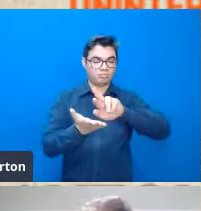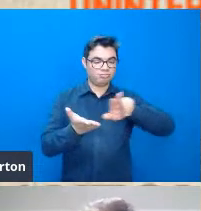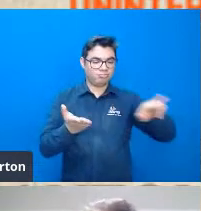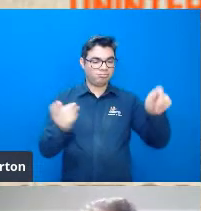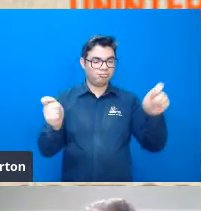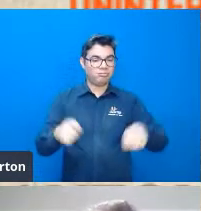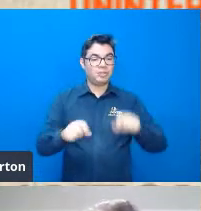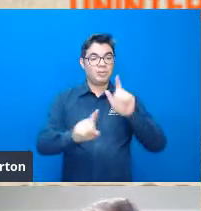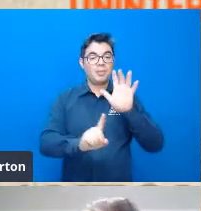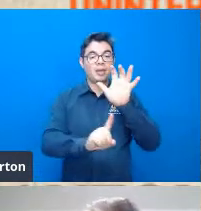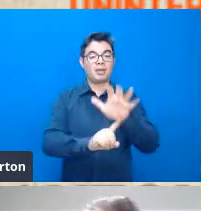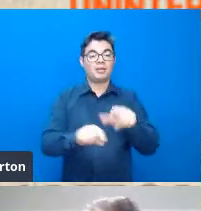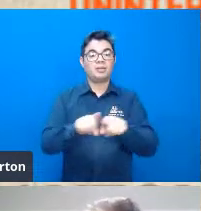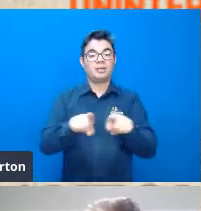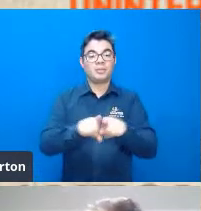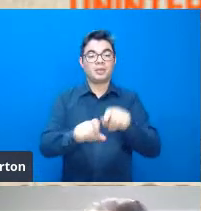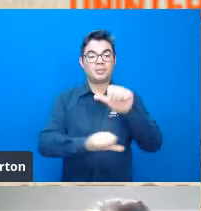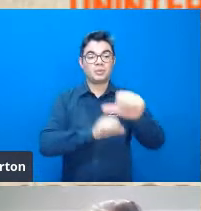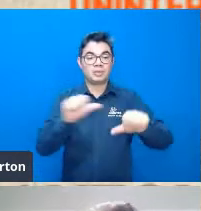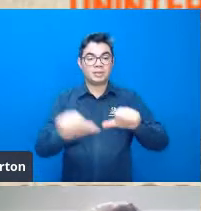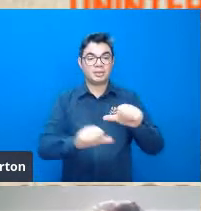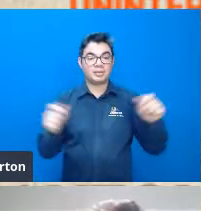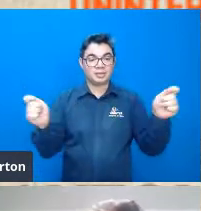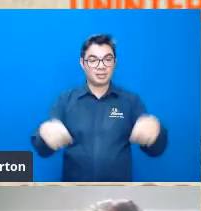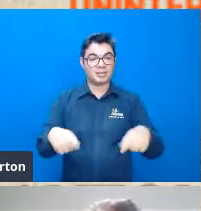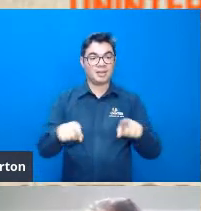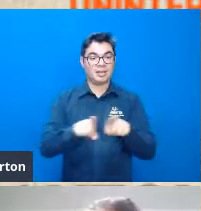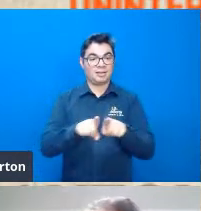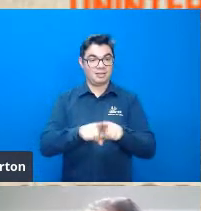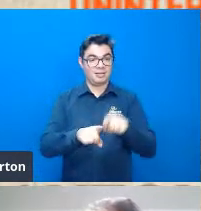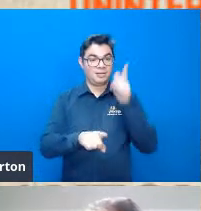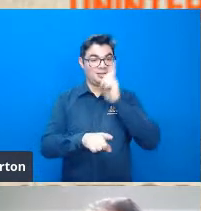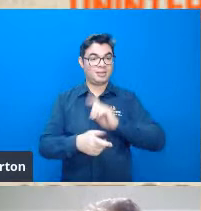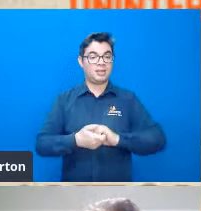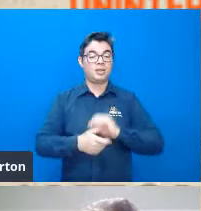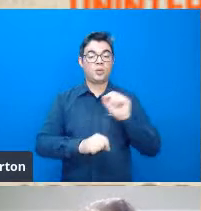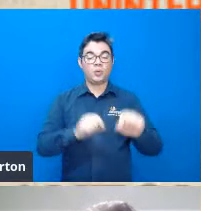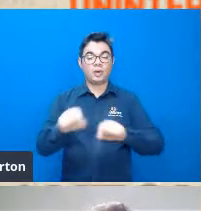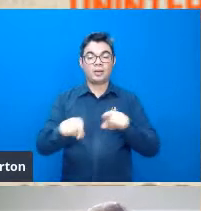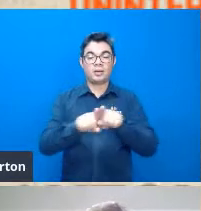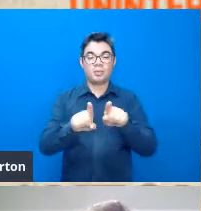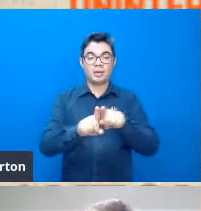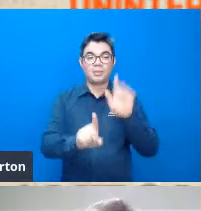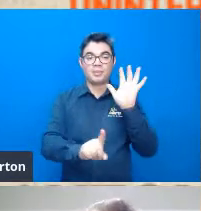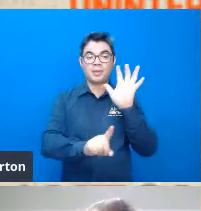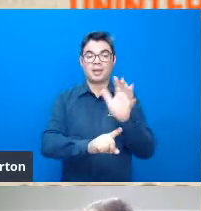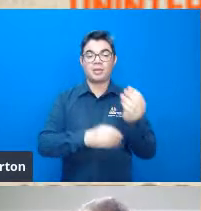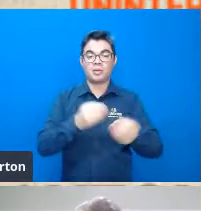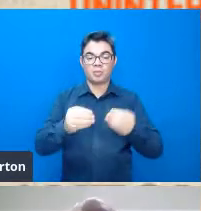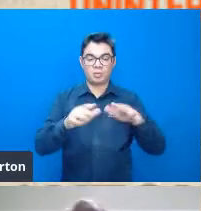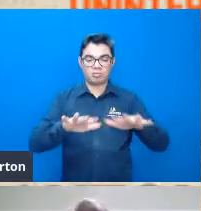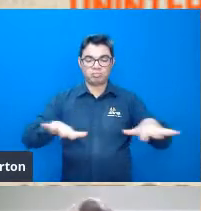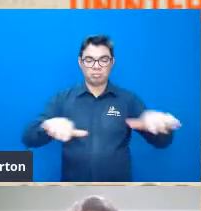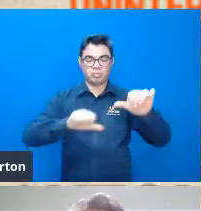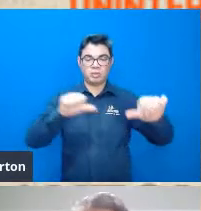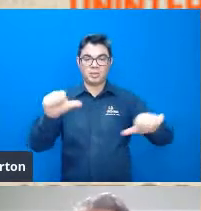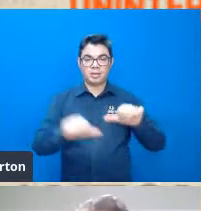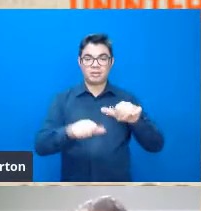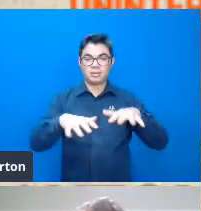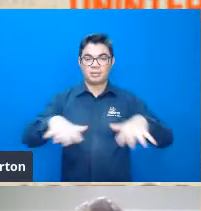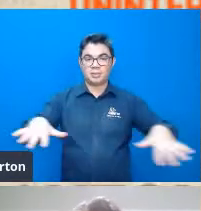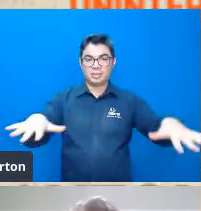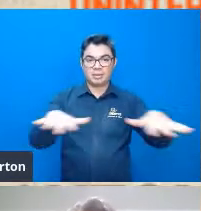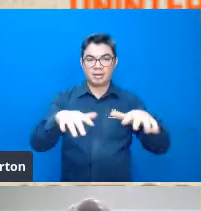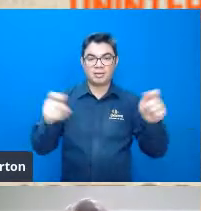e impactos das mudanças climáticas na diversidade genética e também os impactos das mudanças ambientais conversão do uso da